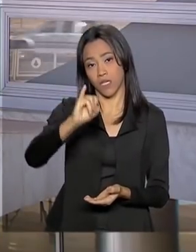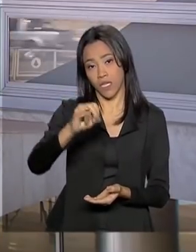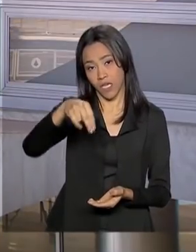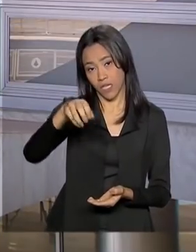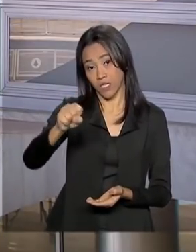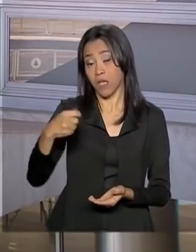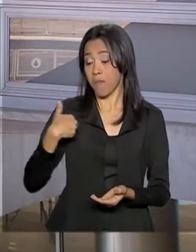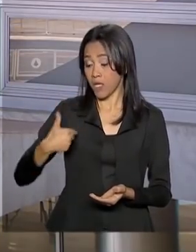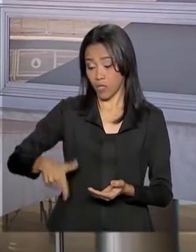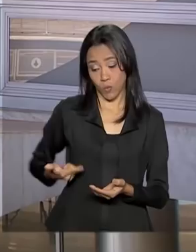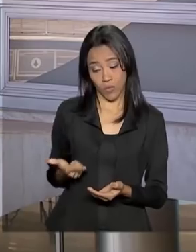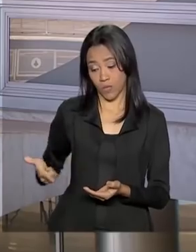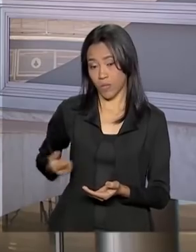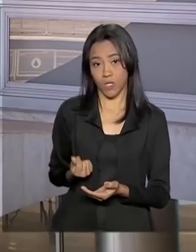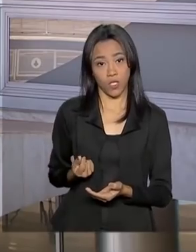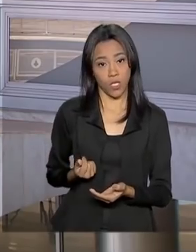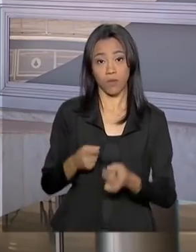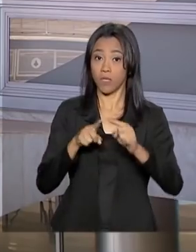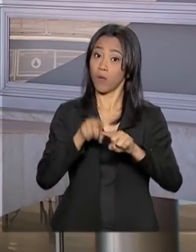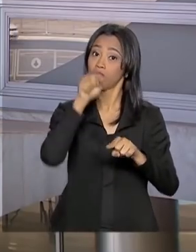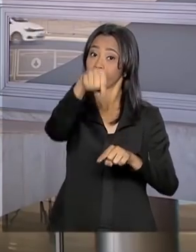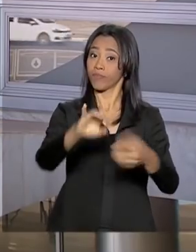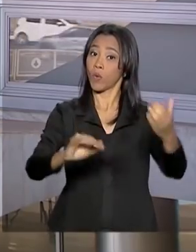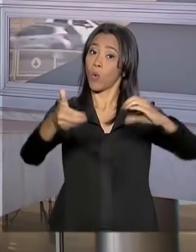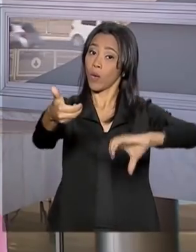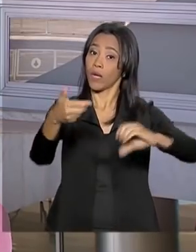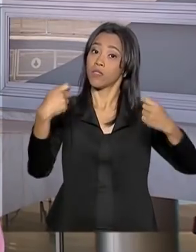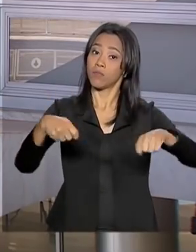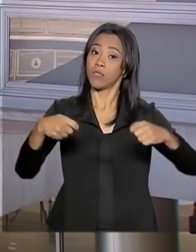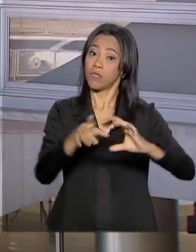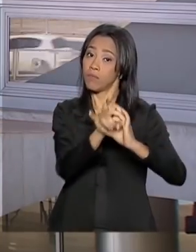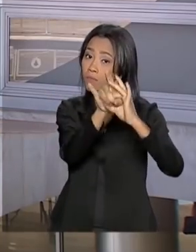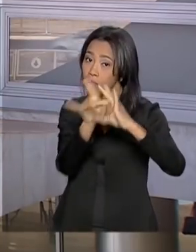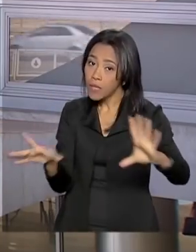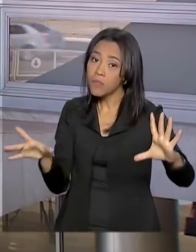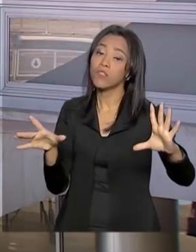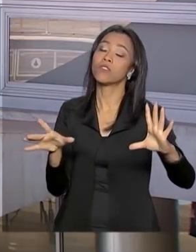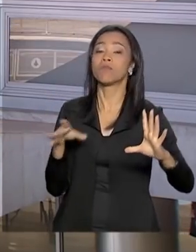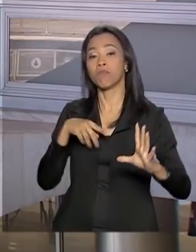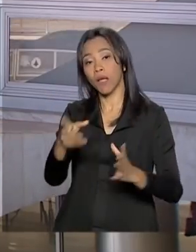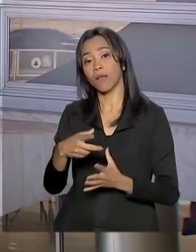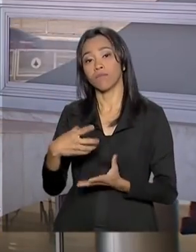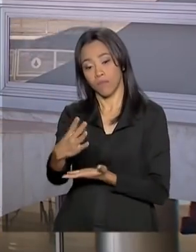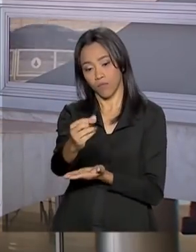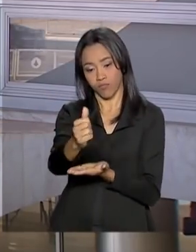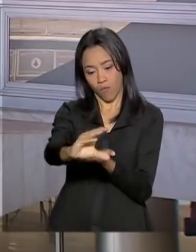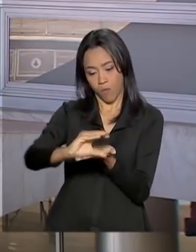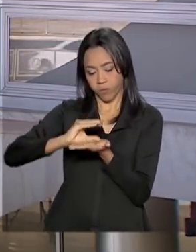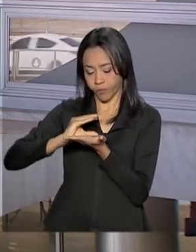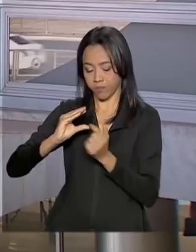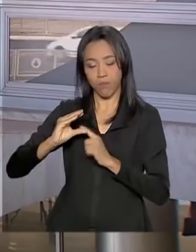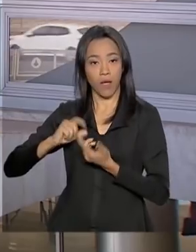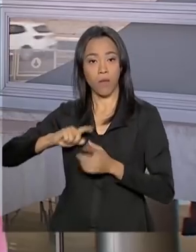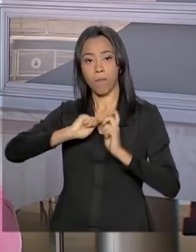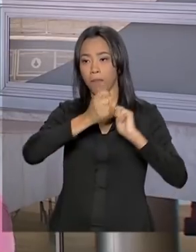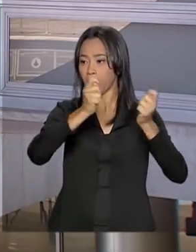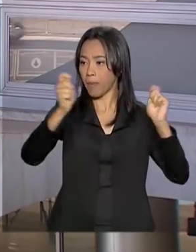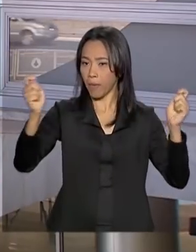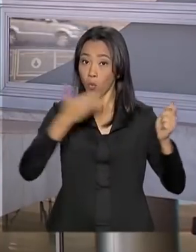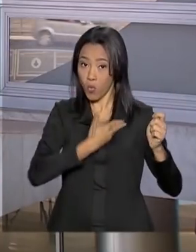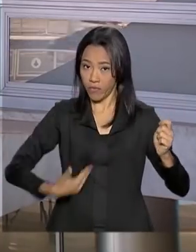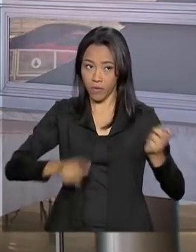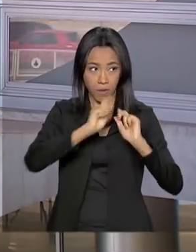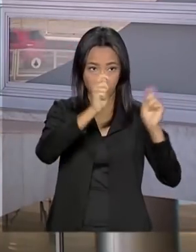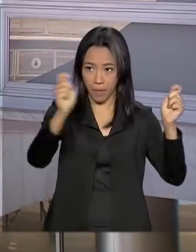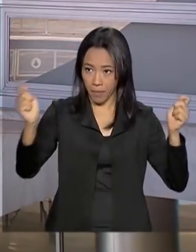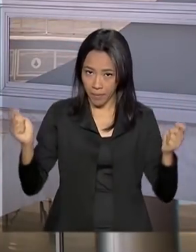caixa, o Congresso precisa autorizar o governo a contrair uma dívida para quitar, então, essas obrigações. O que está por